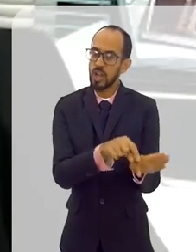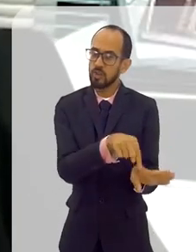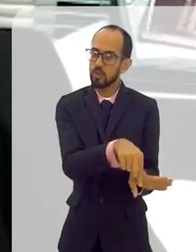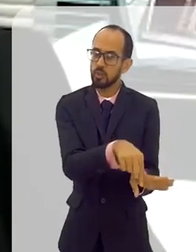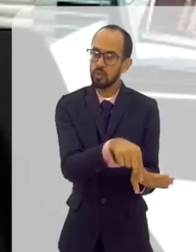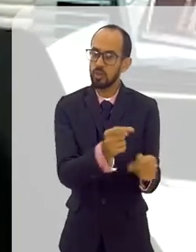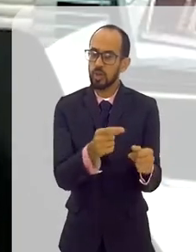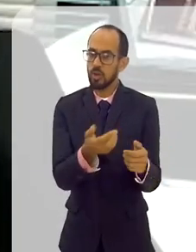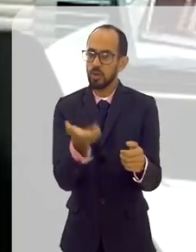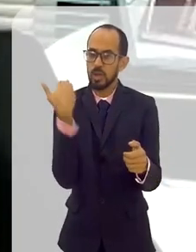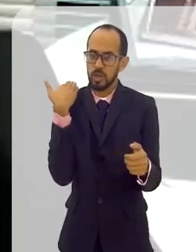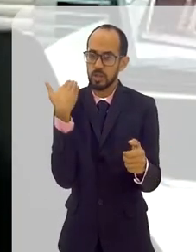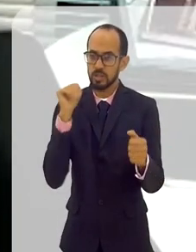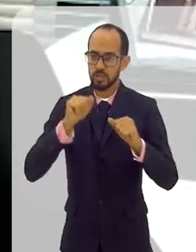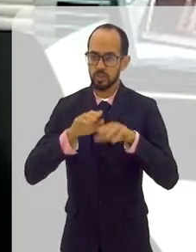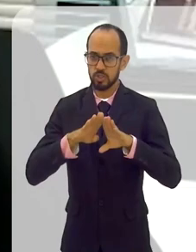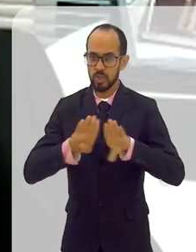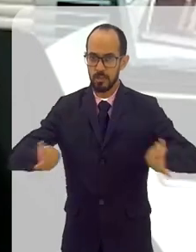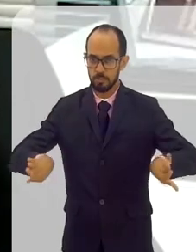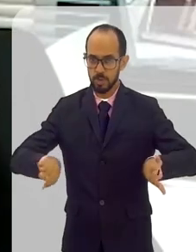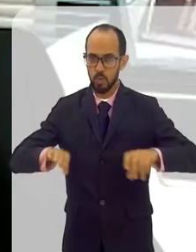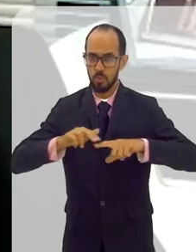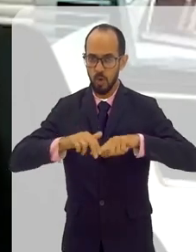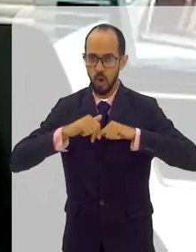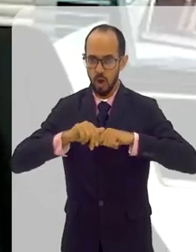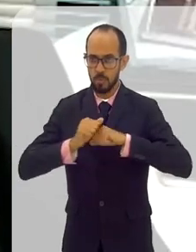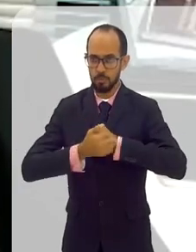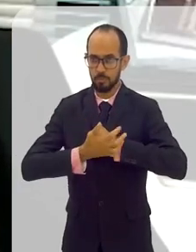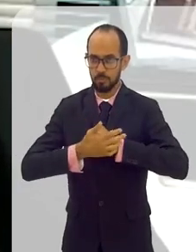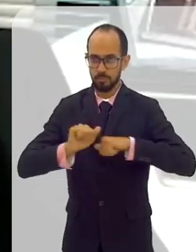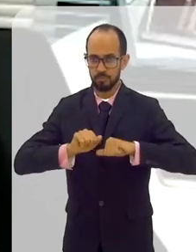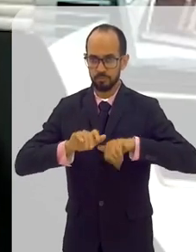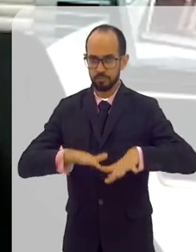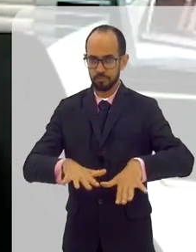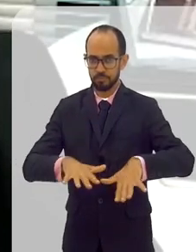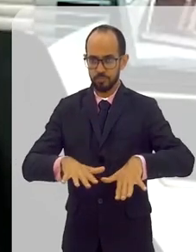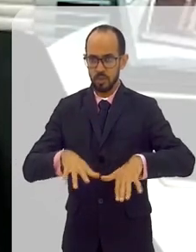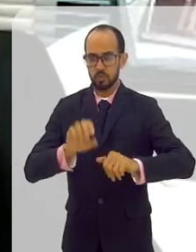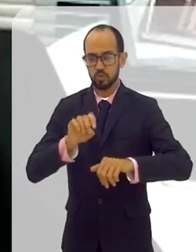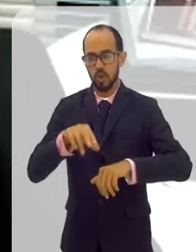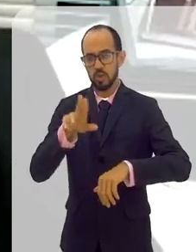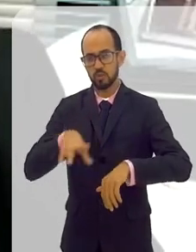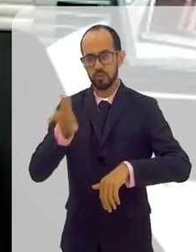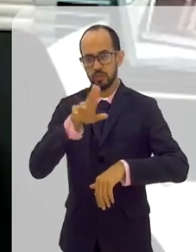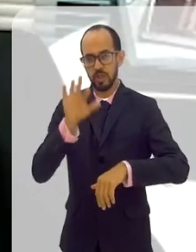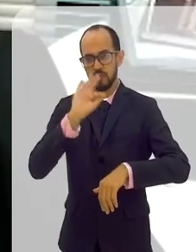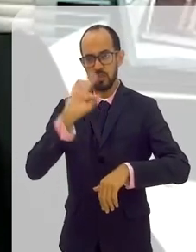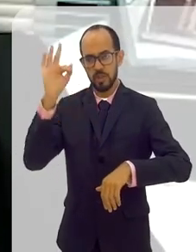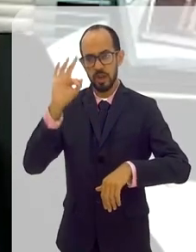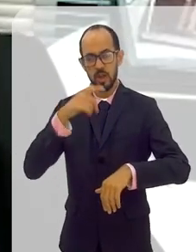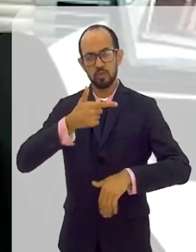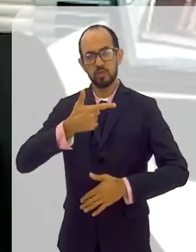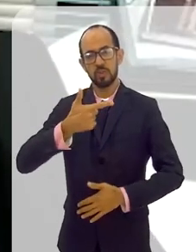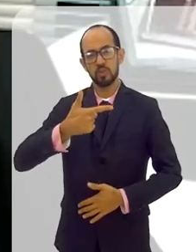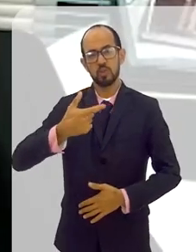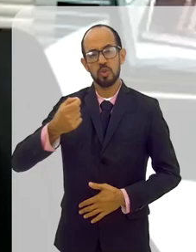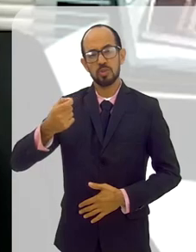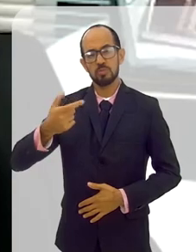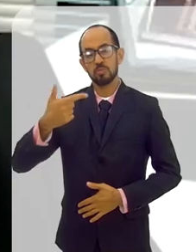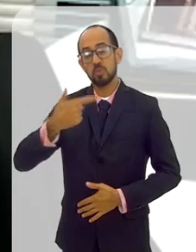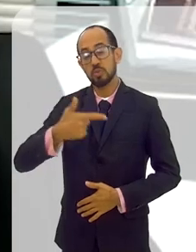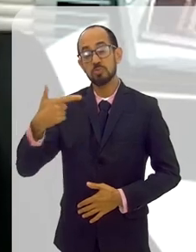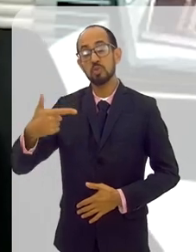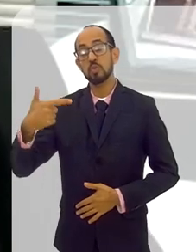Aqueles que abrimos durante a pandemia, porque só as universidades federais abriram mais de 2.200 leitos de